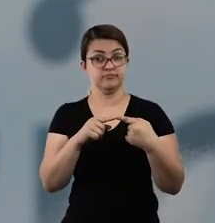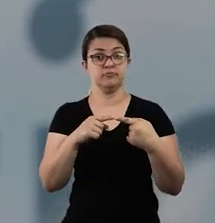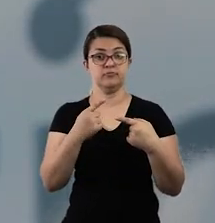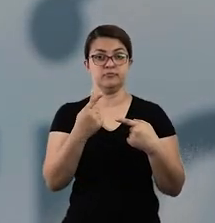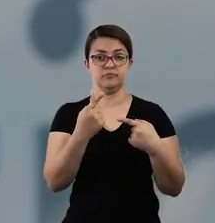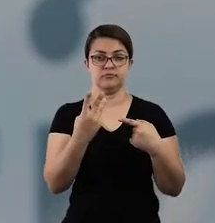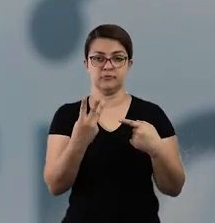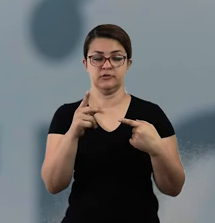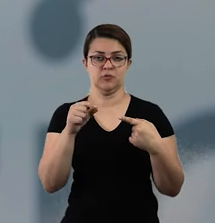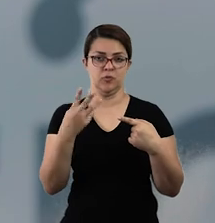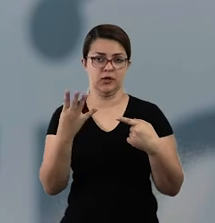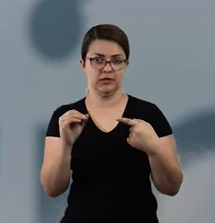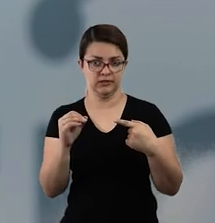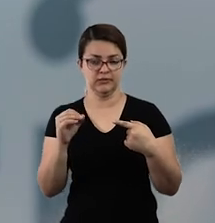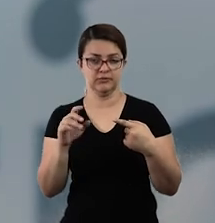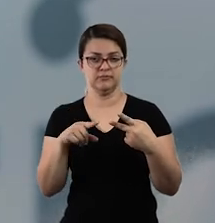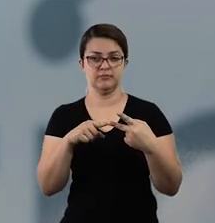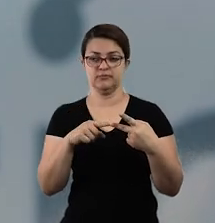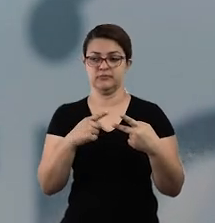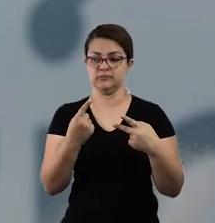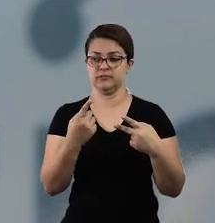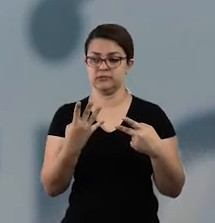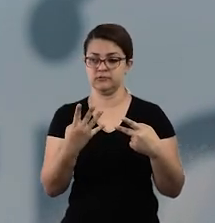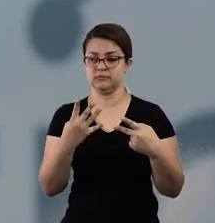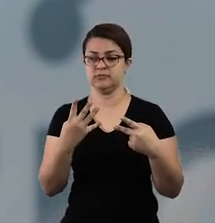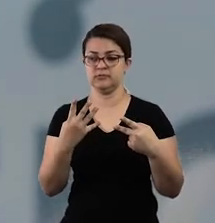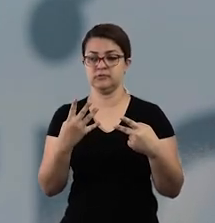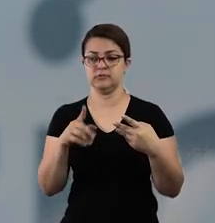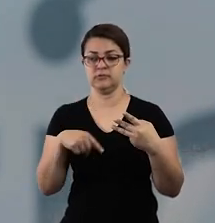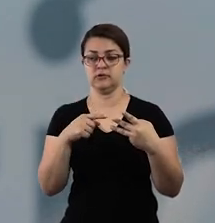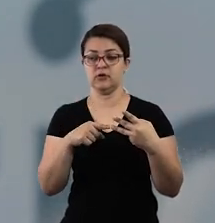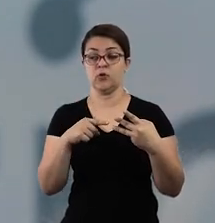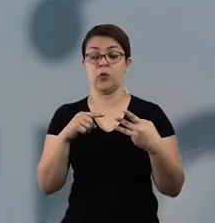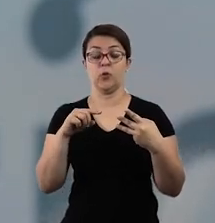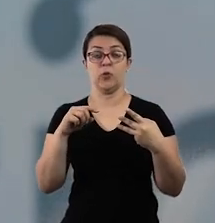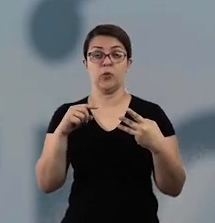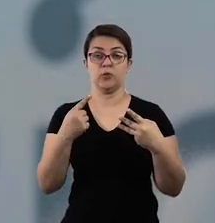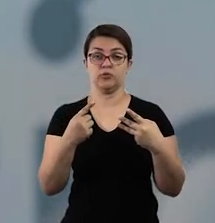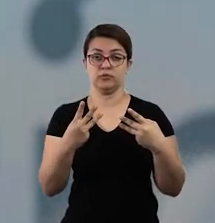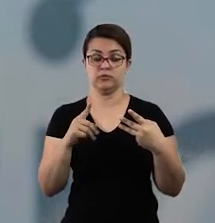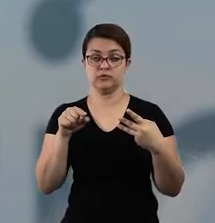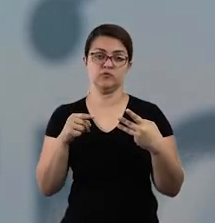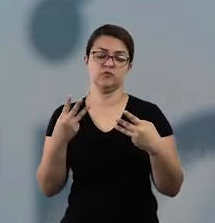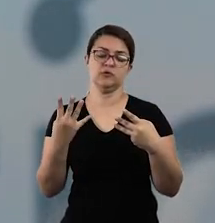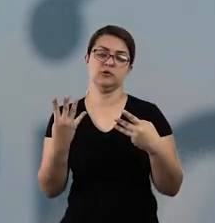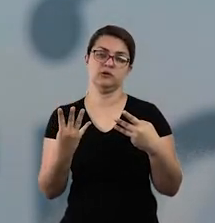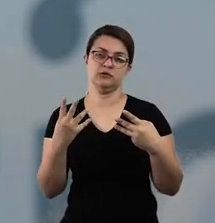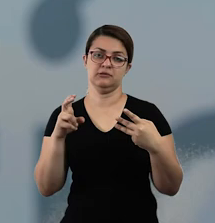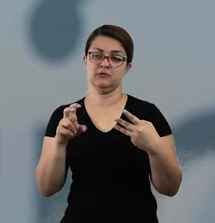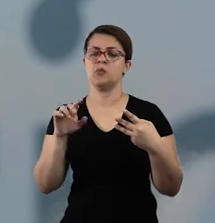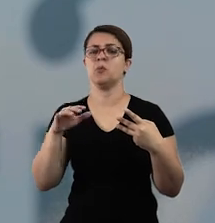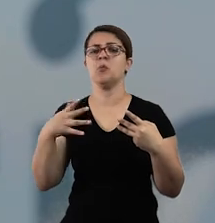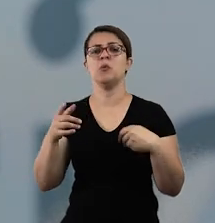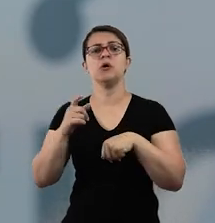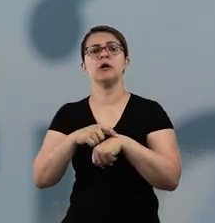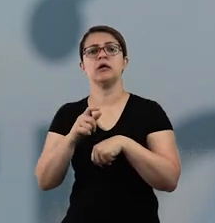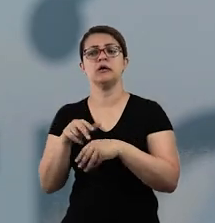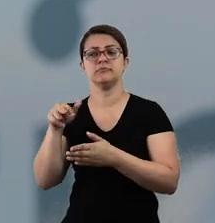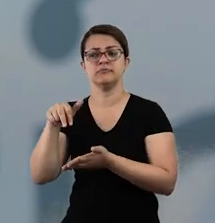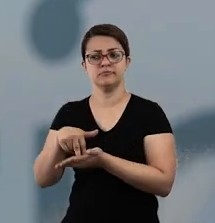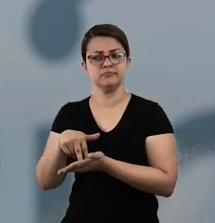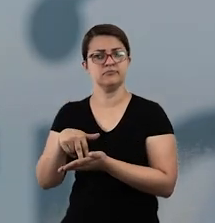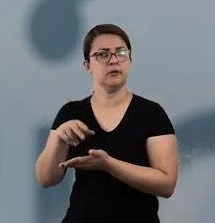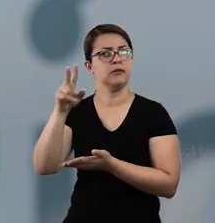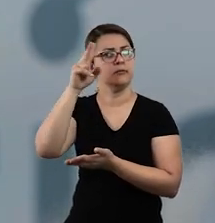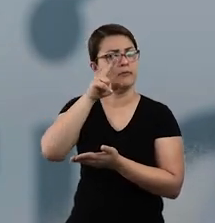às 13h40, às 14h ou às 13h45. Lembrando que tem que levar em consideração o